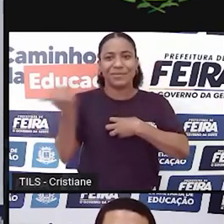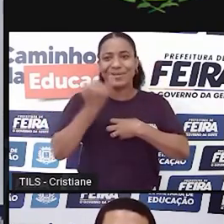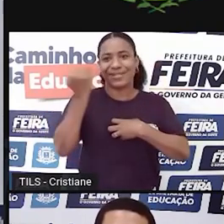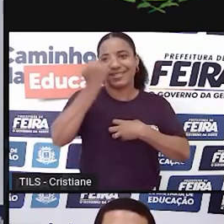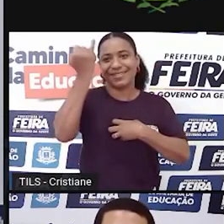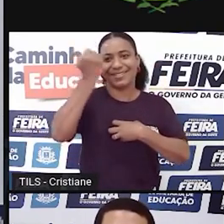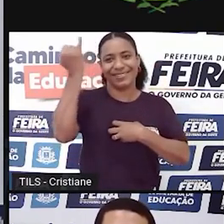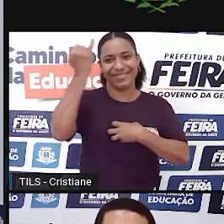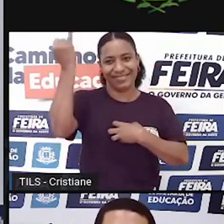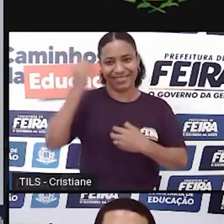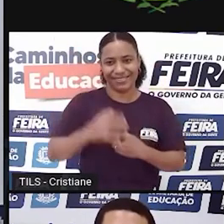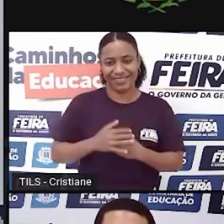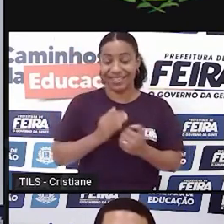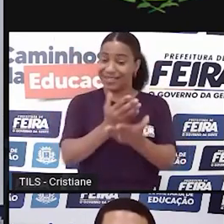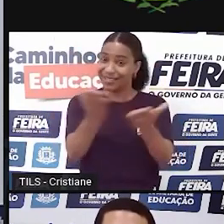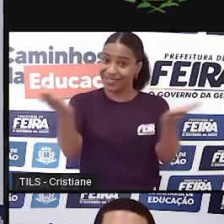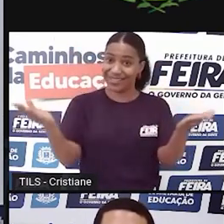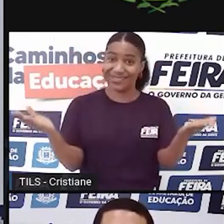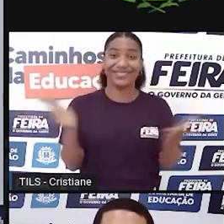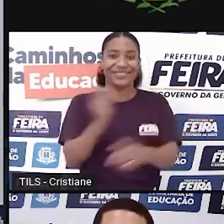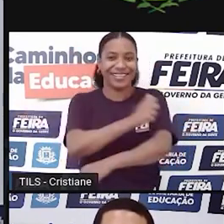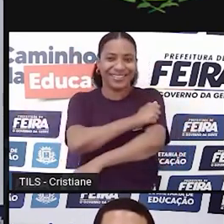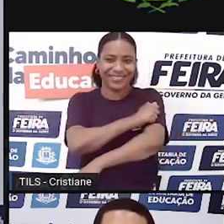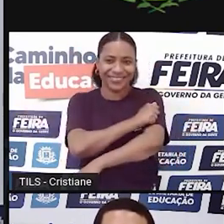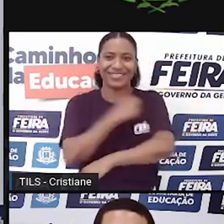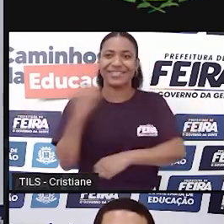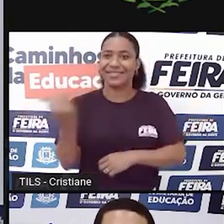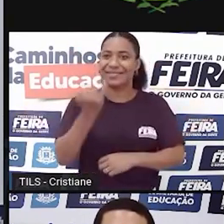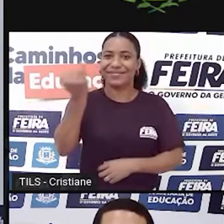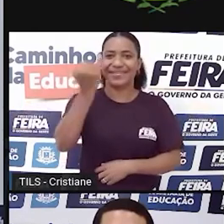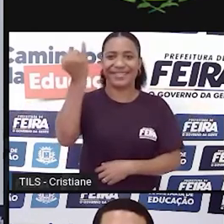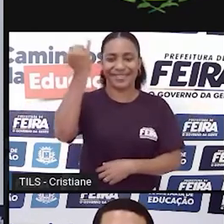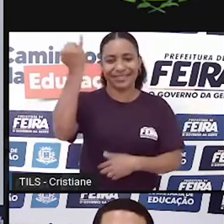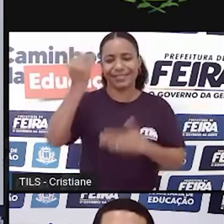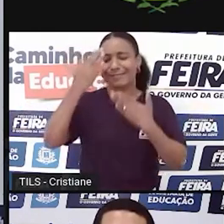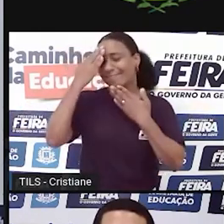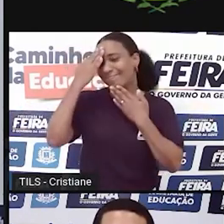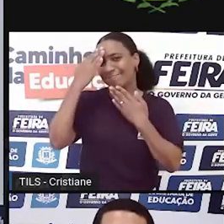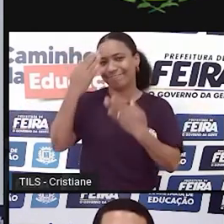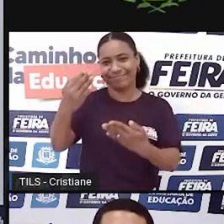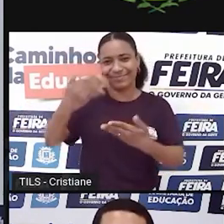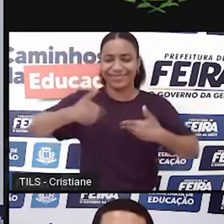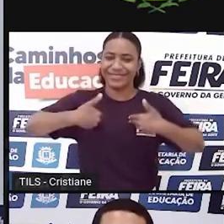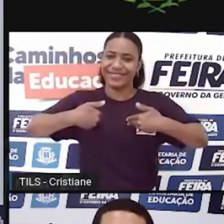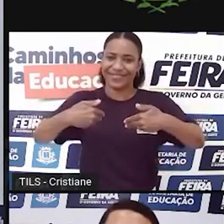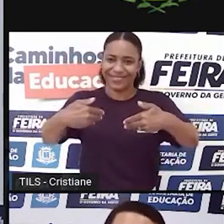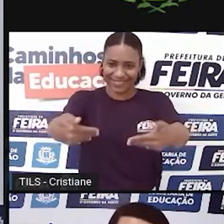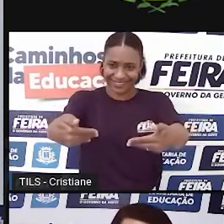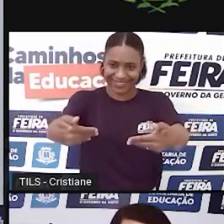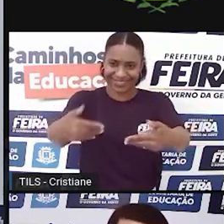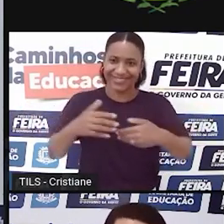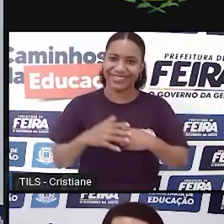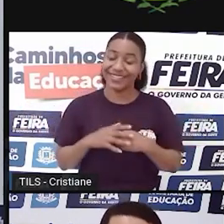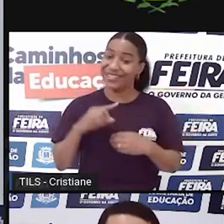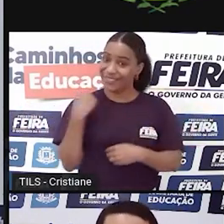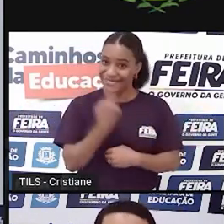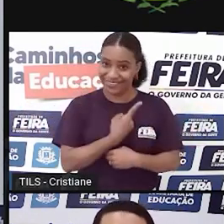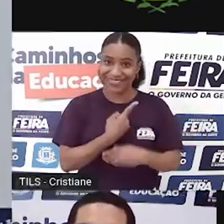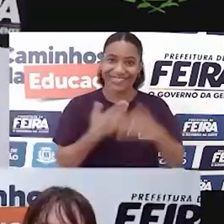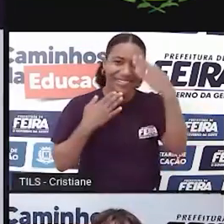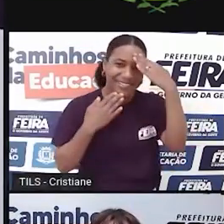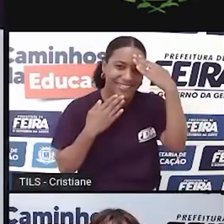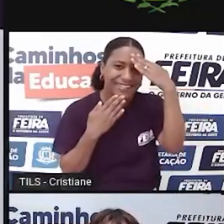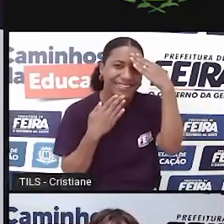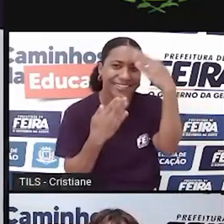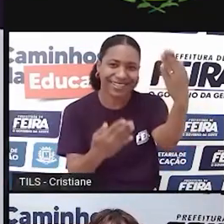importância que os nossos alunos têm. Então, eu só tenho a agradecer pelo convite. Muito obrigada. Nós te agradecemos.